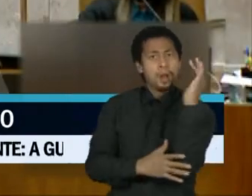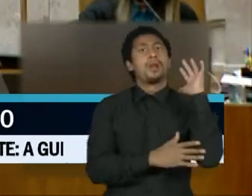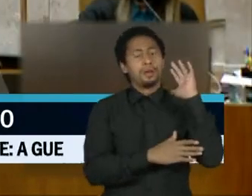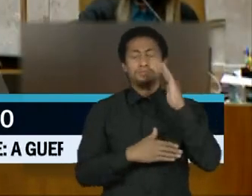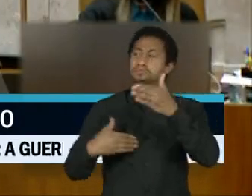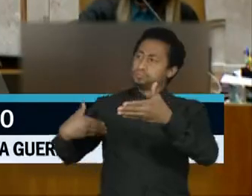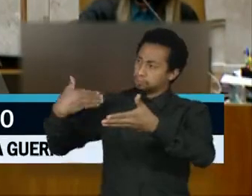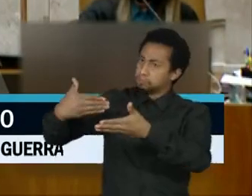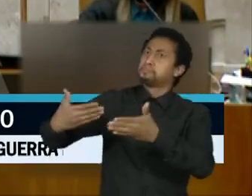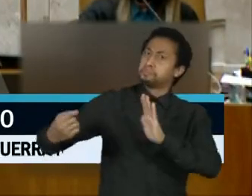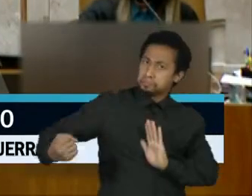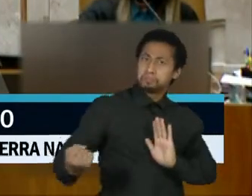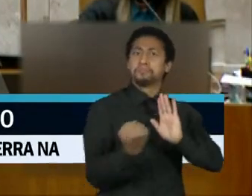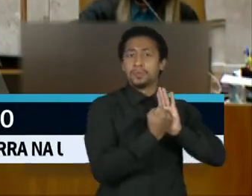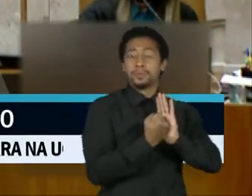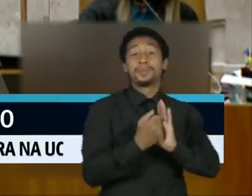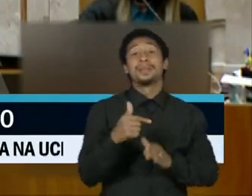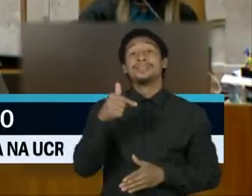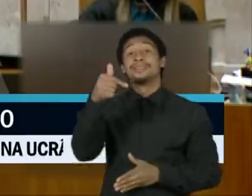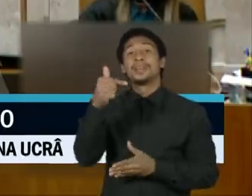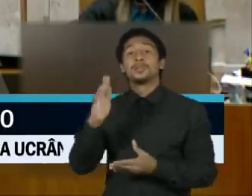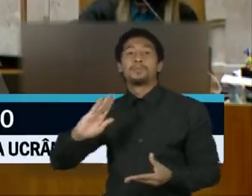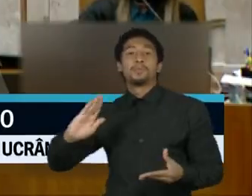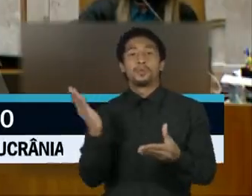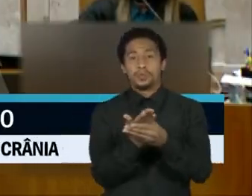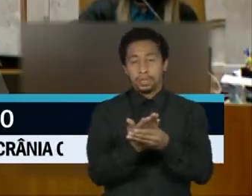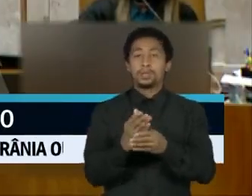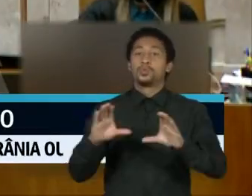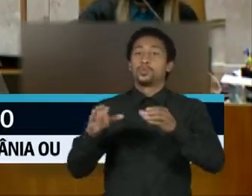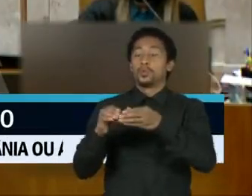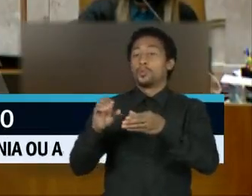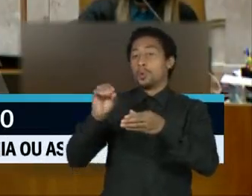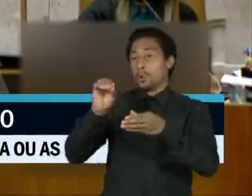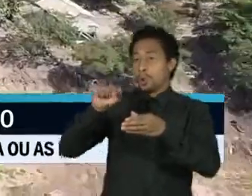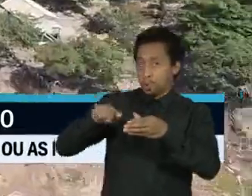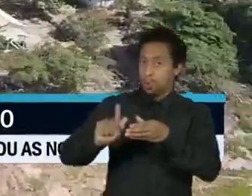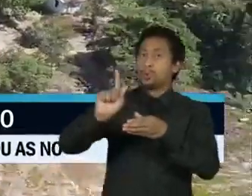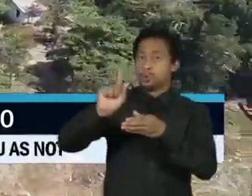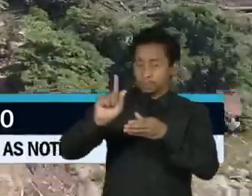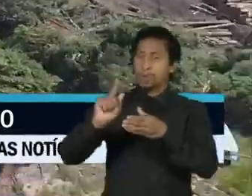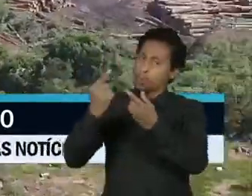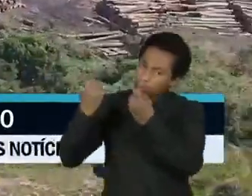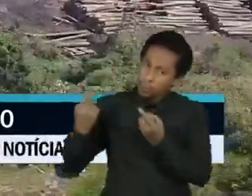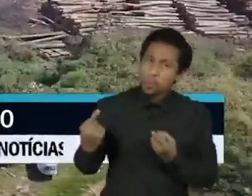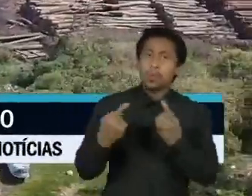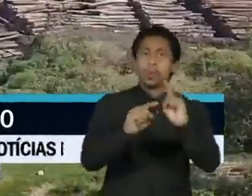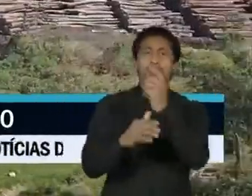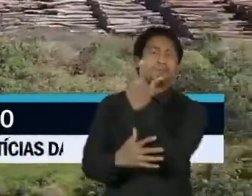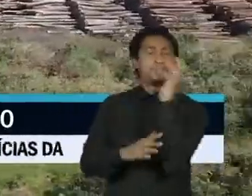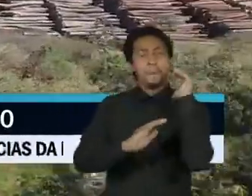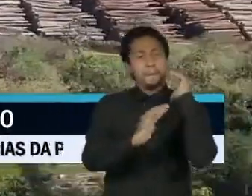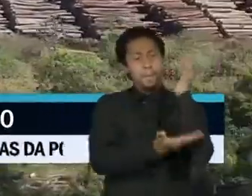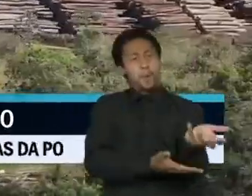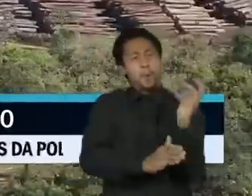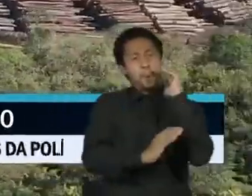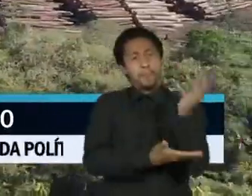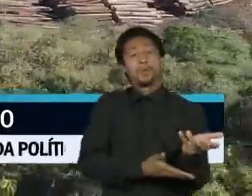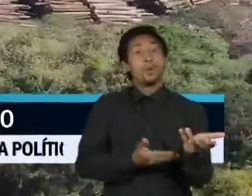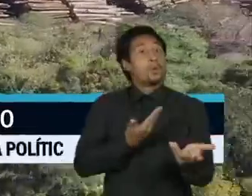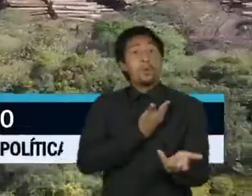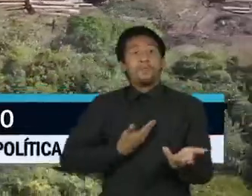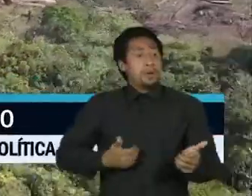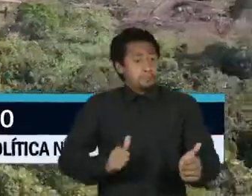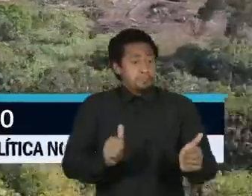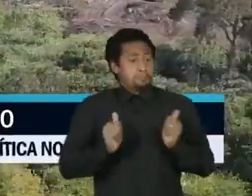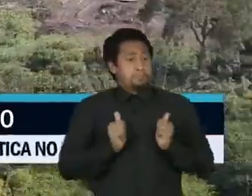sete ações movidas por partidos de oposição e organizações ambientais contra o que classificam de omissão do governo na proteção do meio